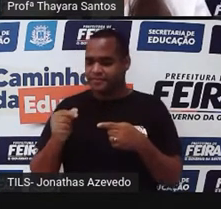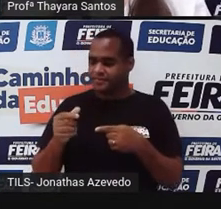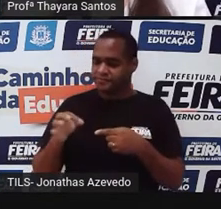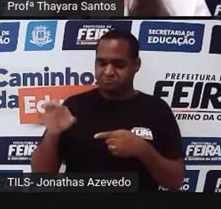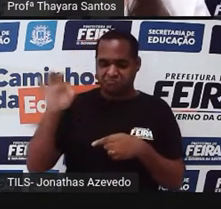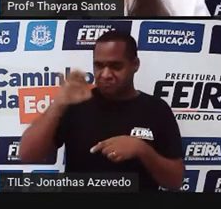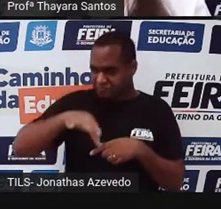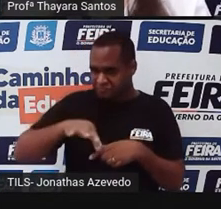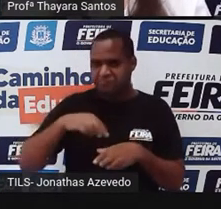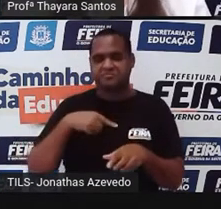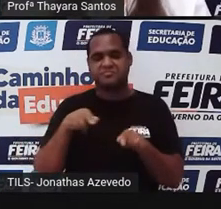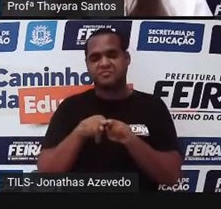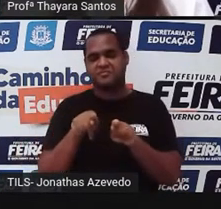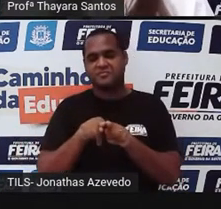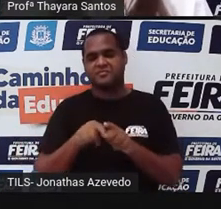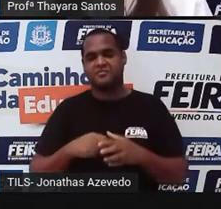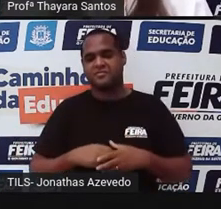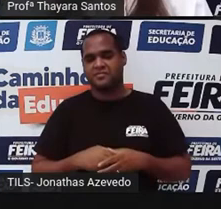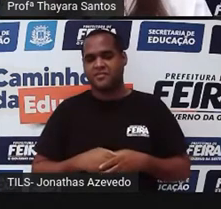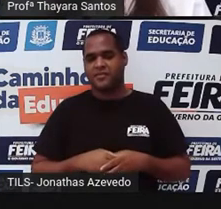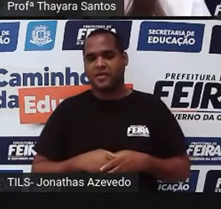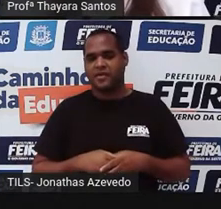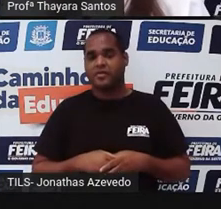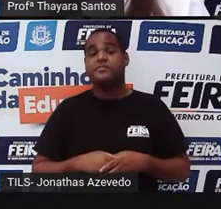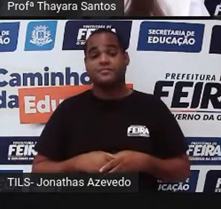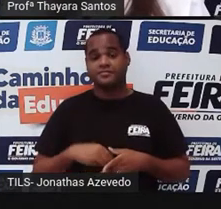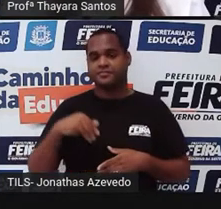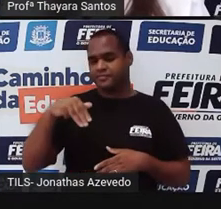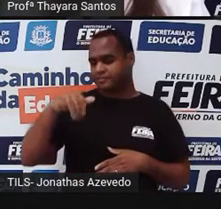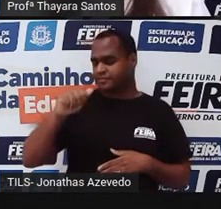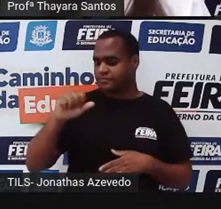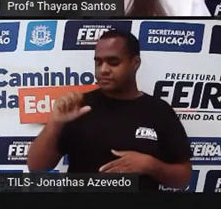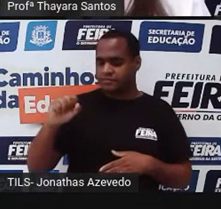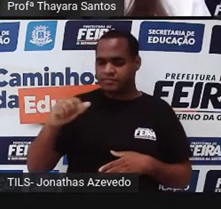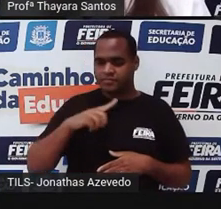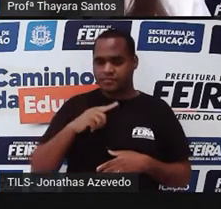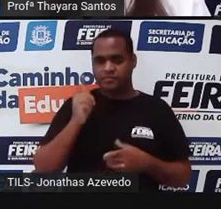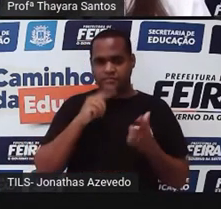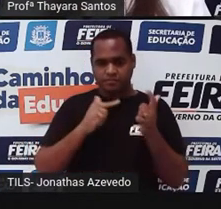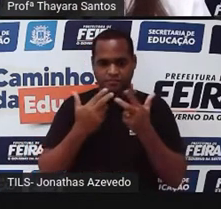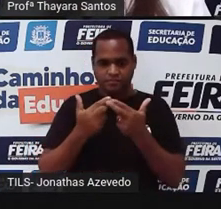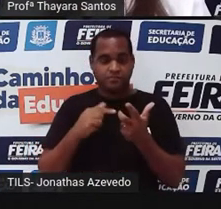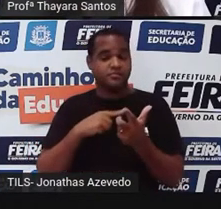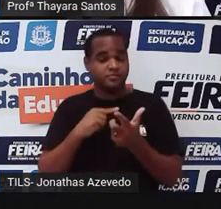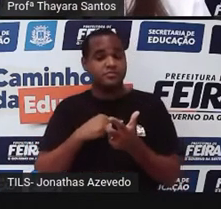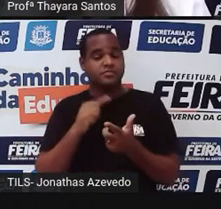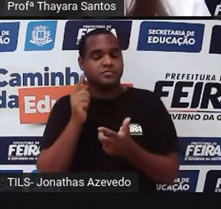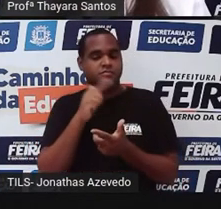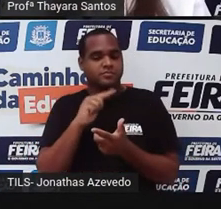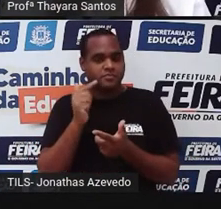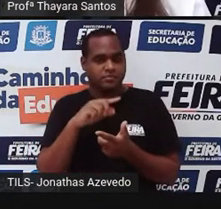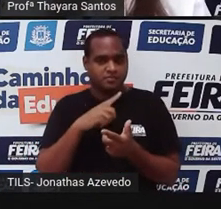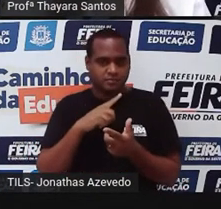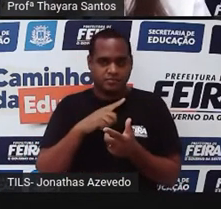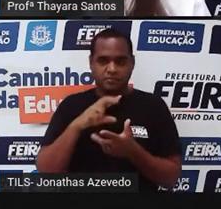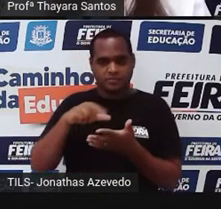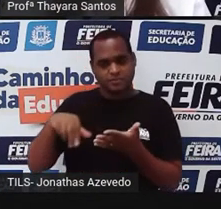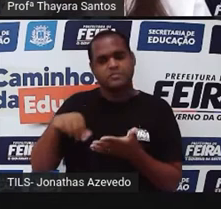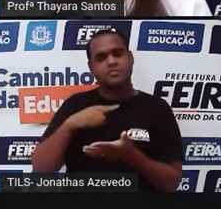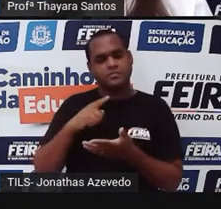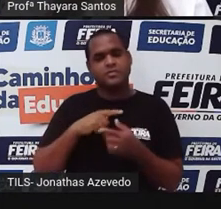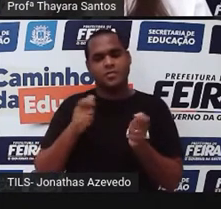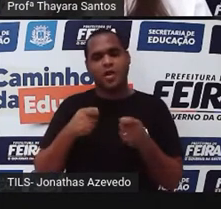objeto que eu coloquei lá. A massa, a gente já viu que a gente consegue medir ela, codificar ela através de uma balança.